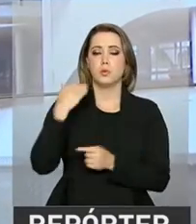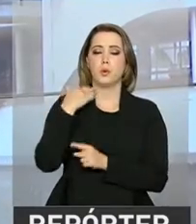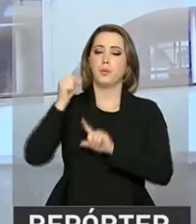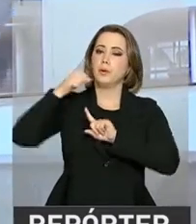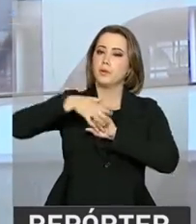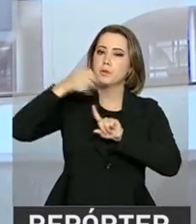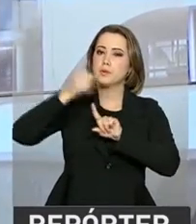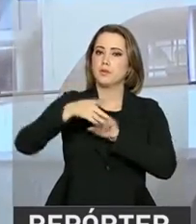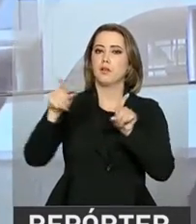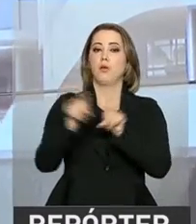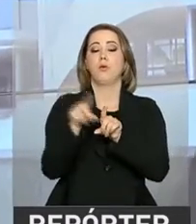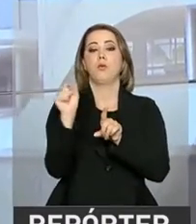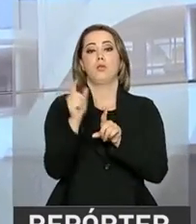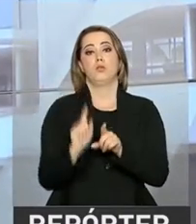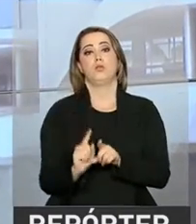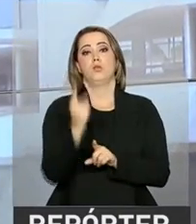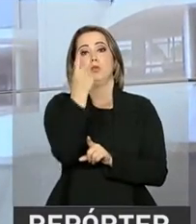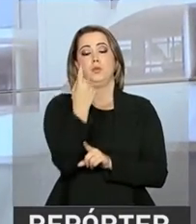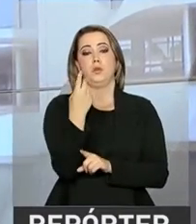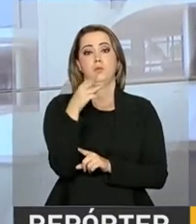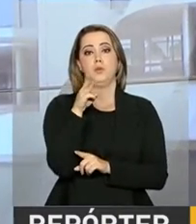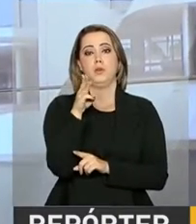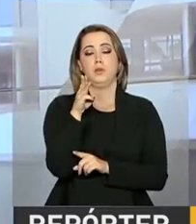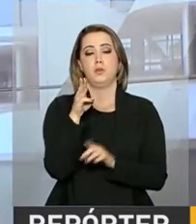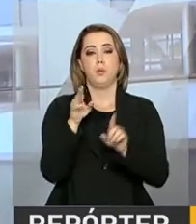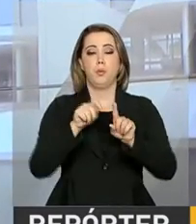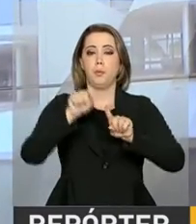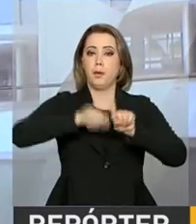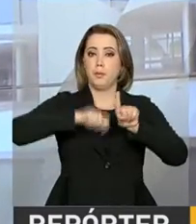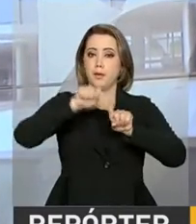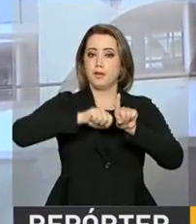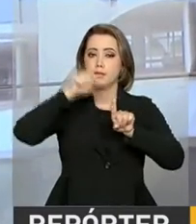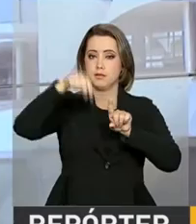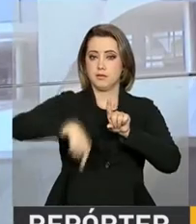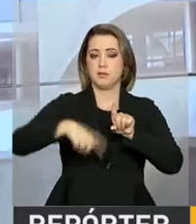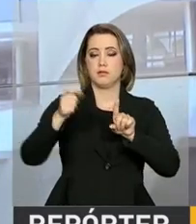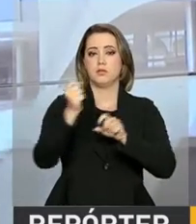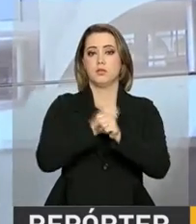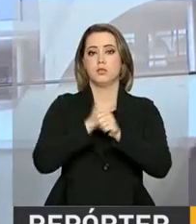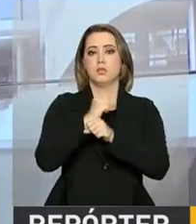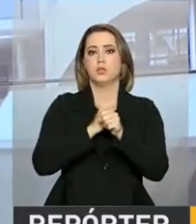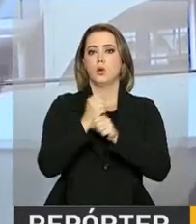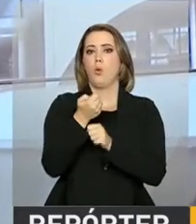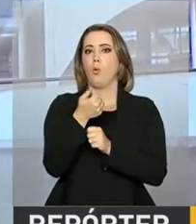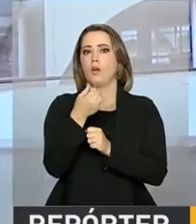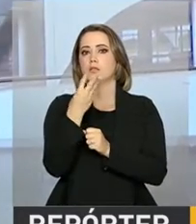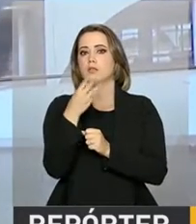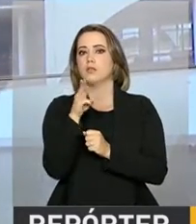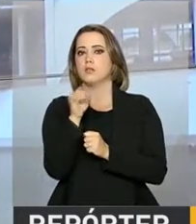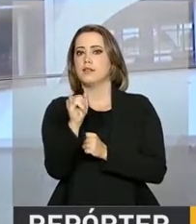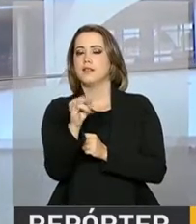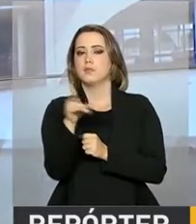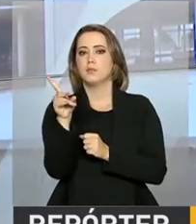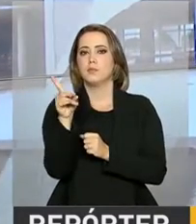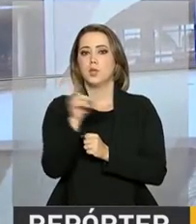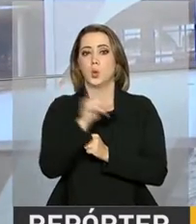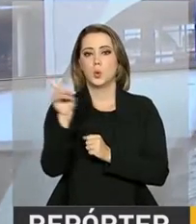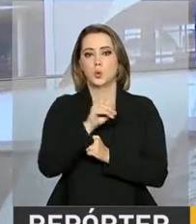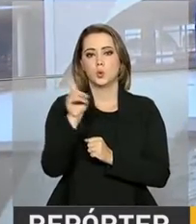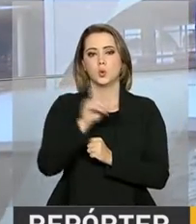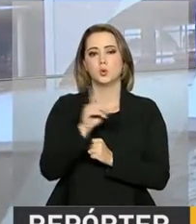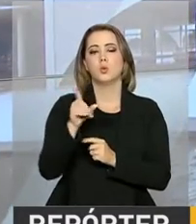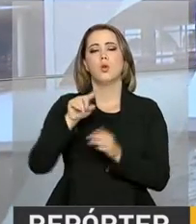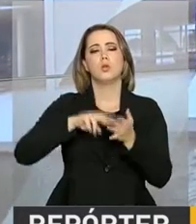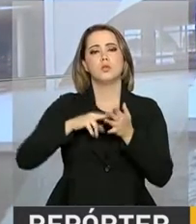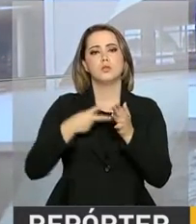bimestre deste ano, os gastos dos brasileiros lá fora ficaram em quase 3 bilhões de dólares, valor 74,8%